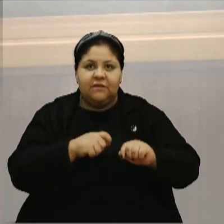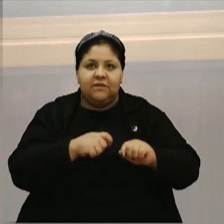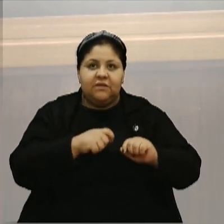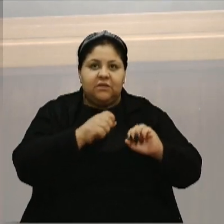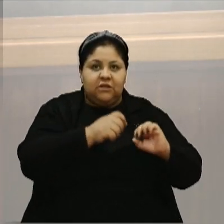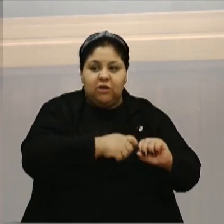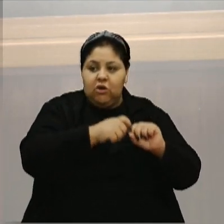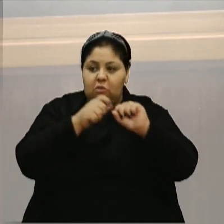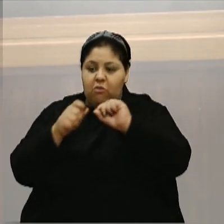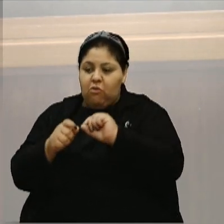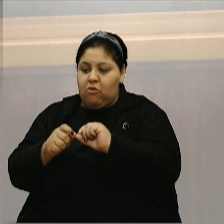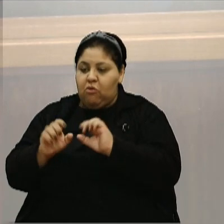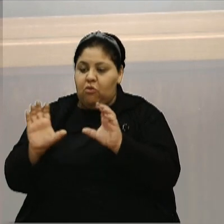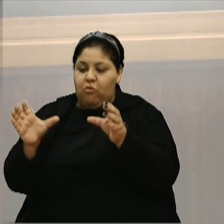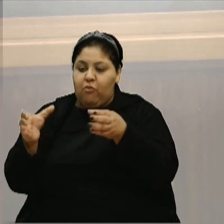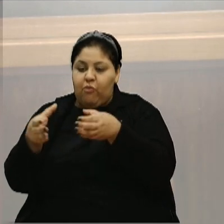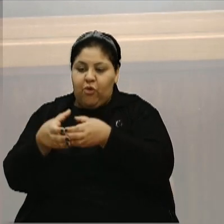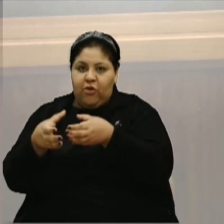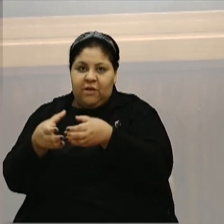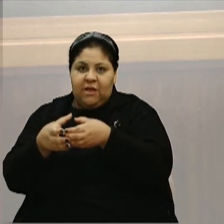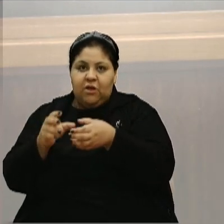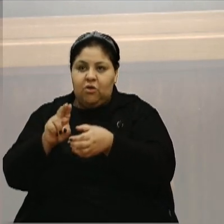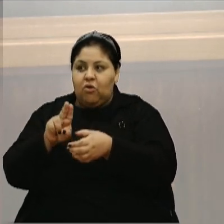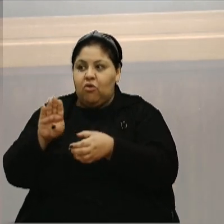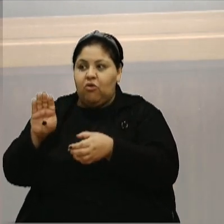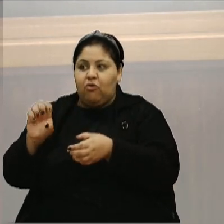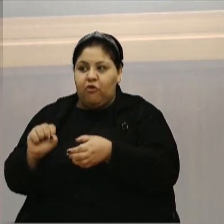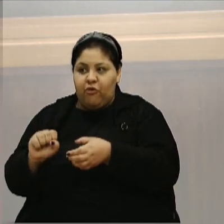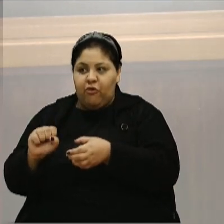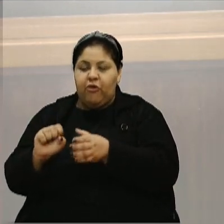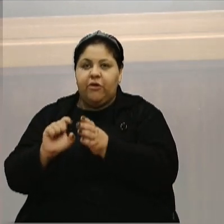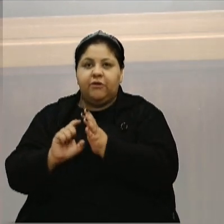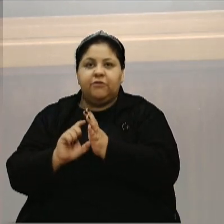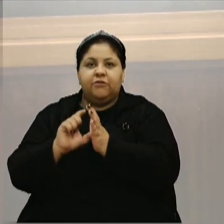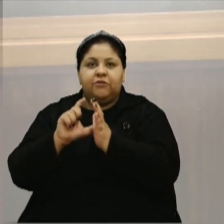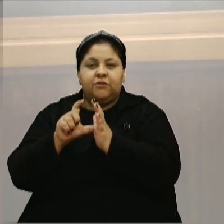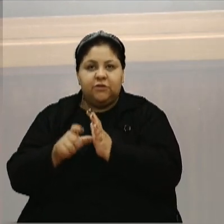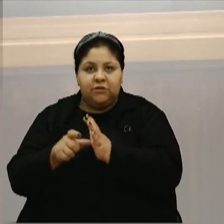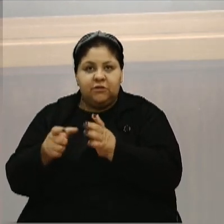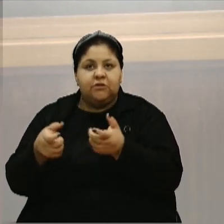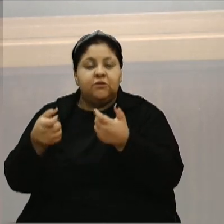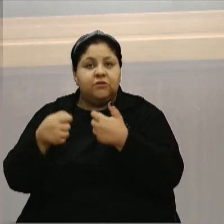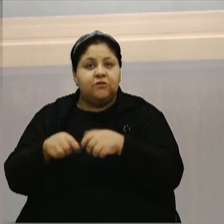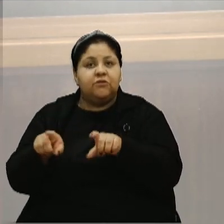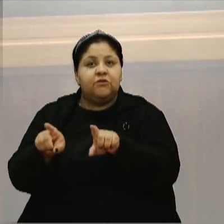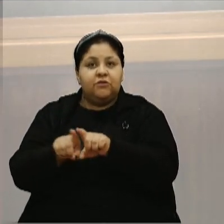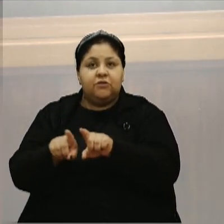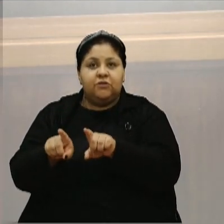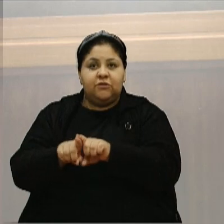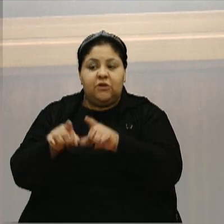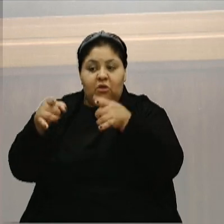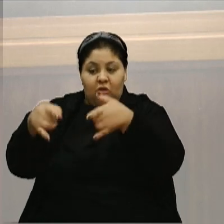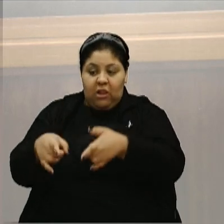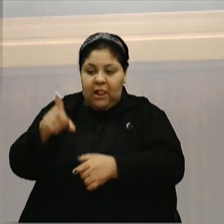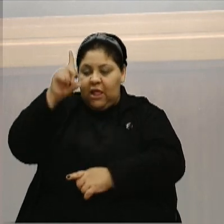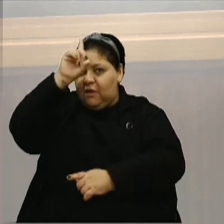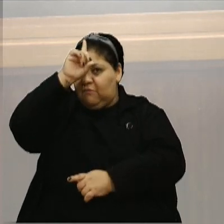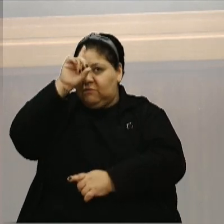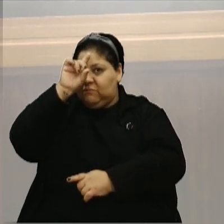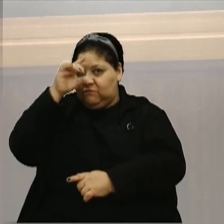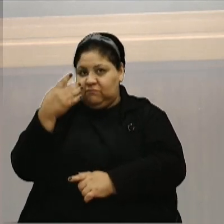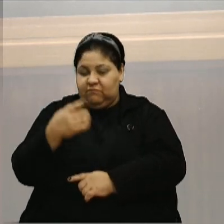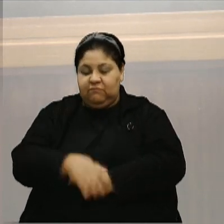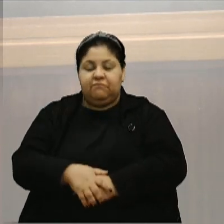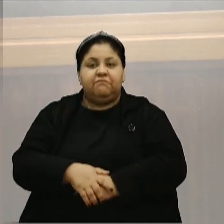unidade de média complexidade, posteriormente necessitando de um leito hospitalar, que estão